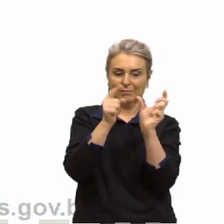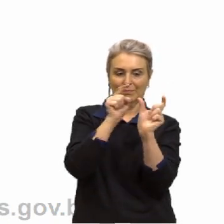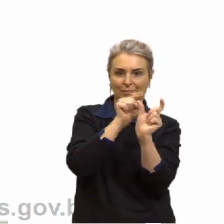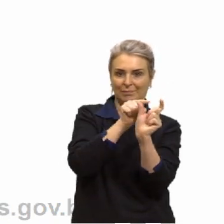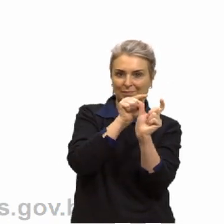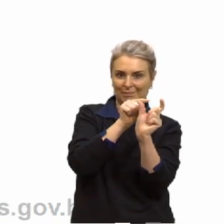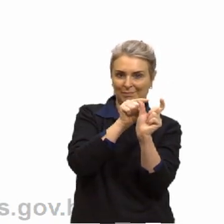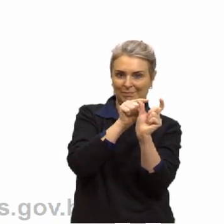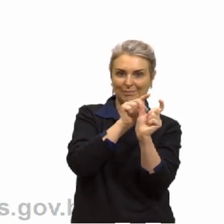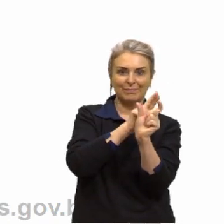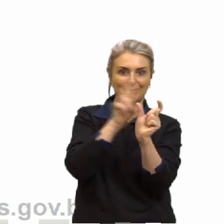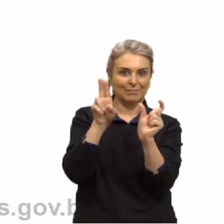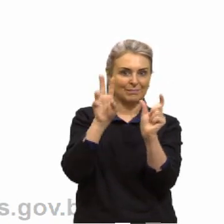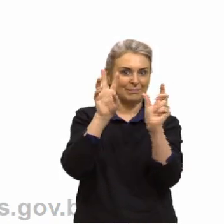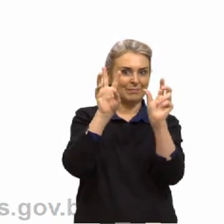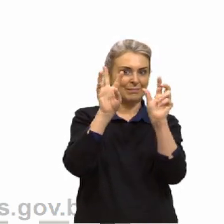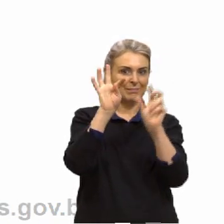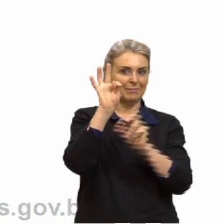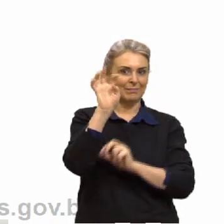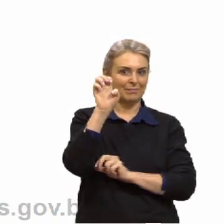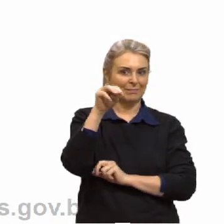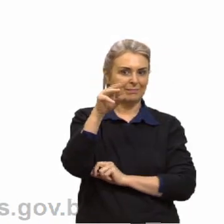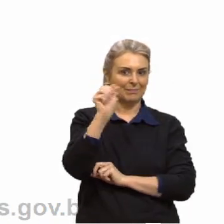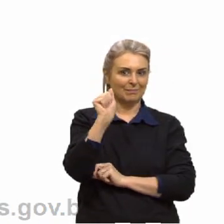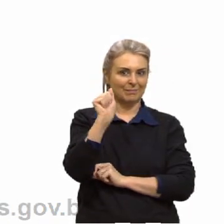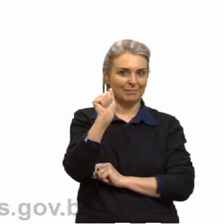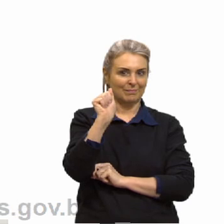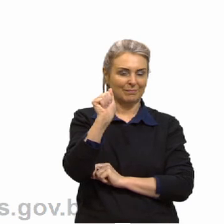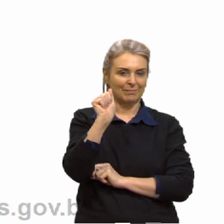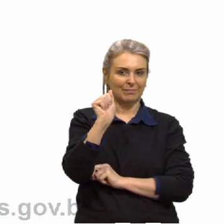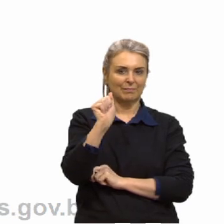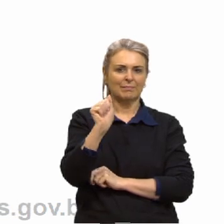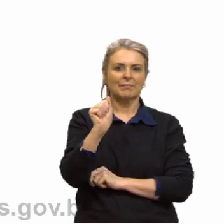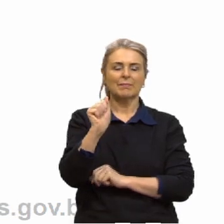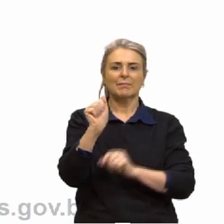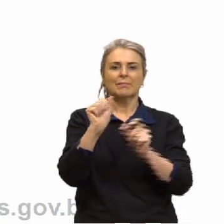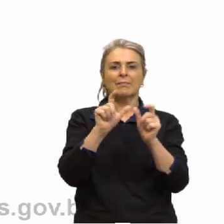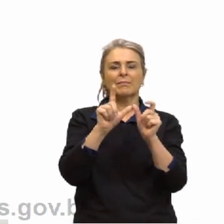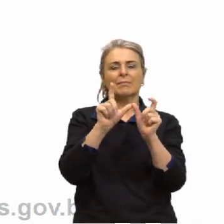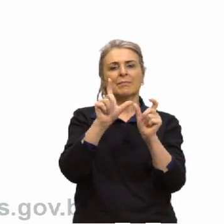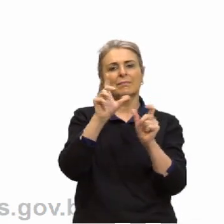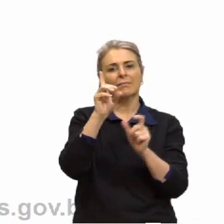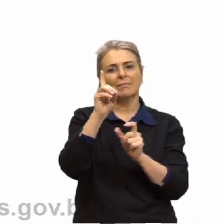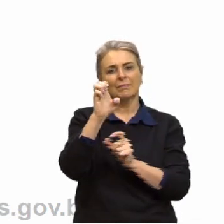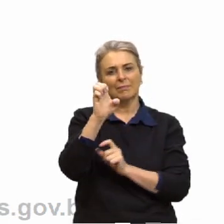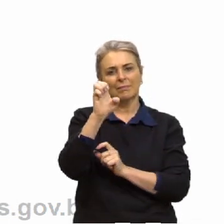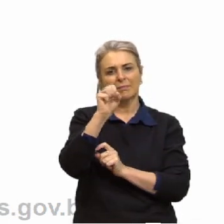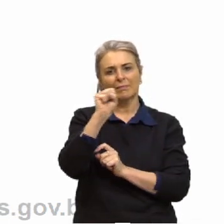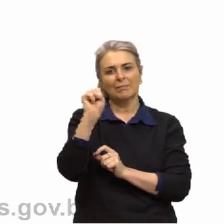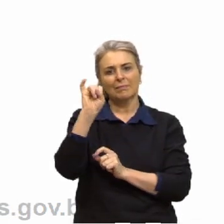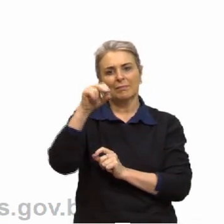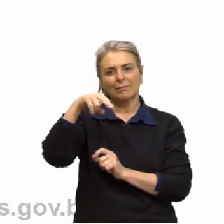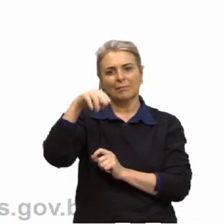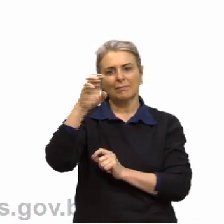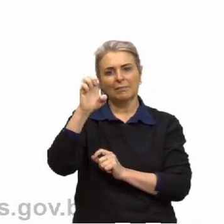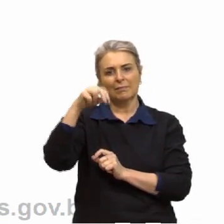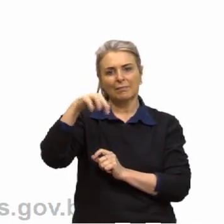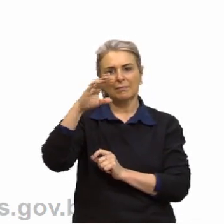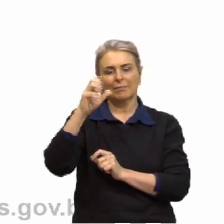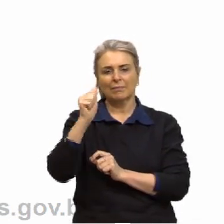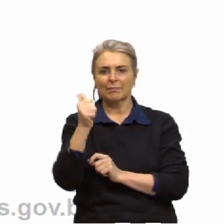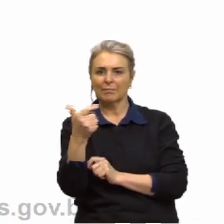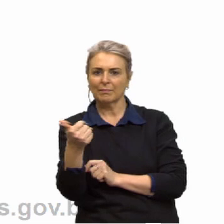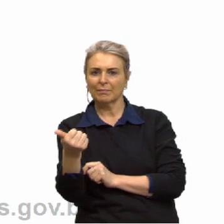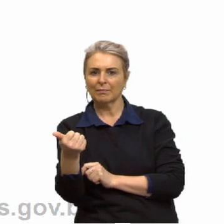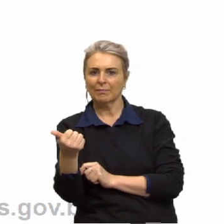de tema, lembram? E por fim, gente tem as desinências, que vão se dividir também nas desinências,